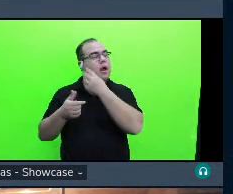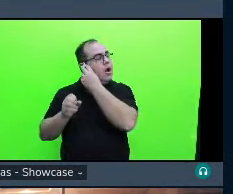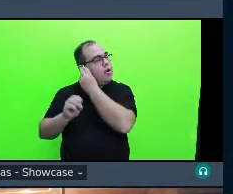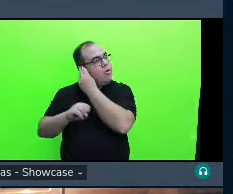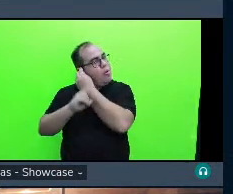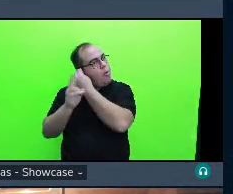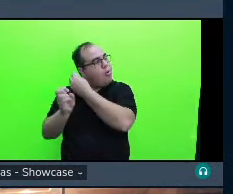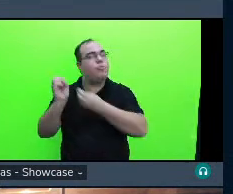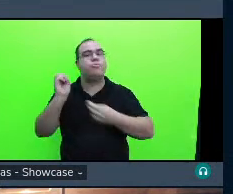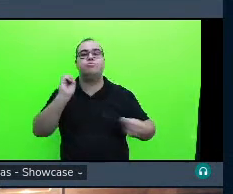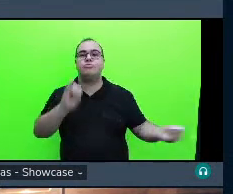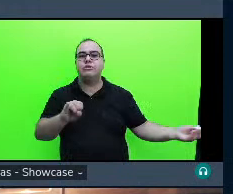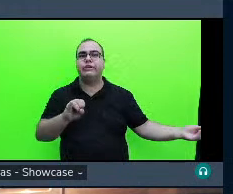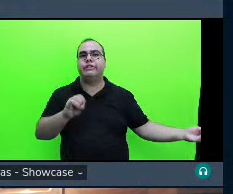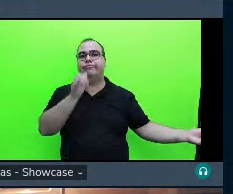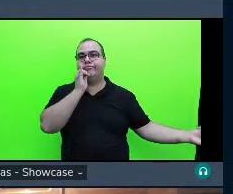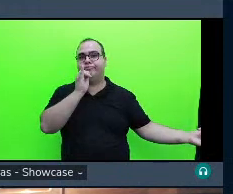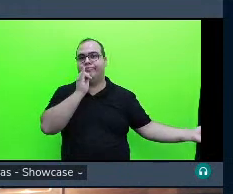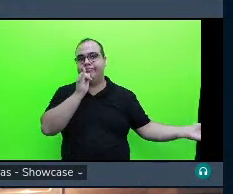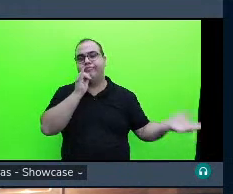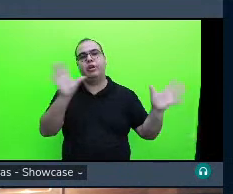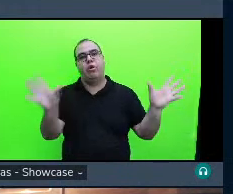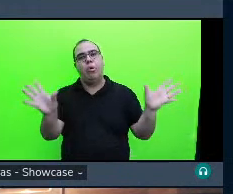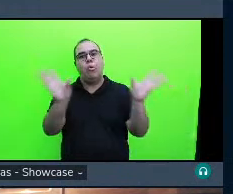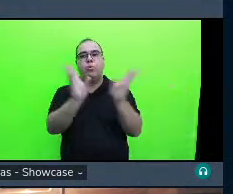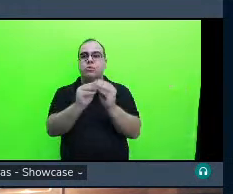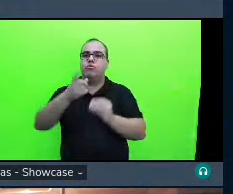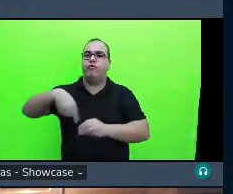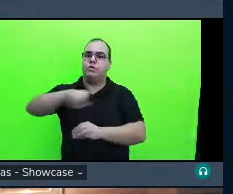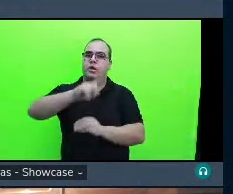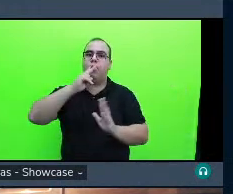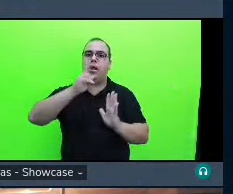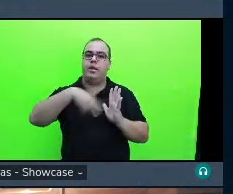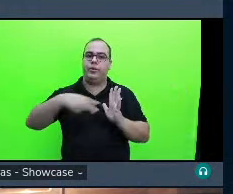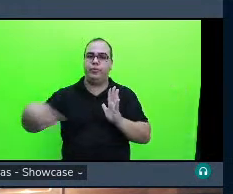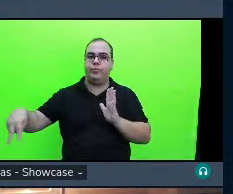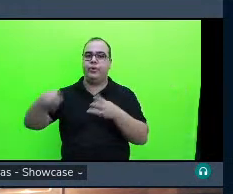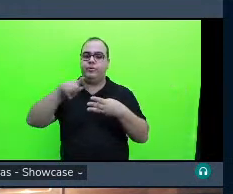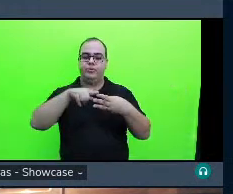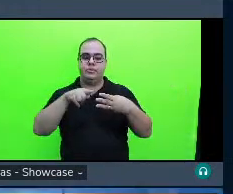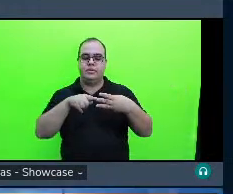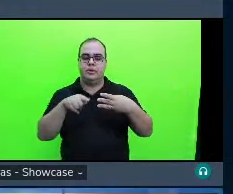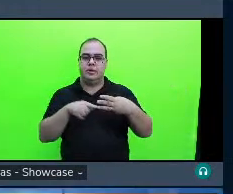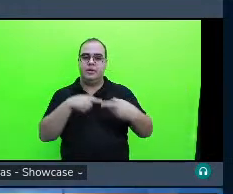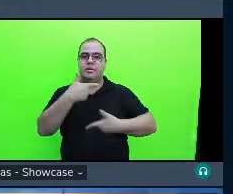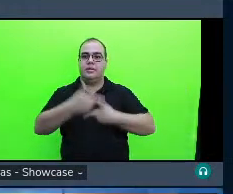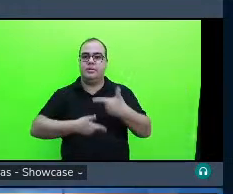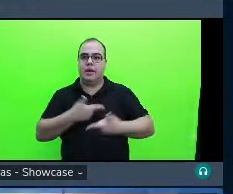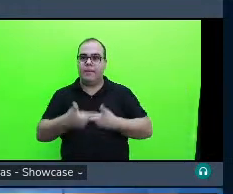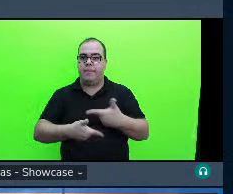vocês com a leitura do trabalho dos três trabalhos que vocês revisaram